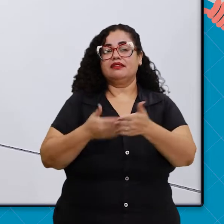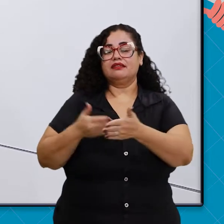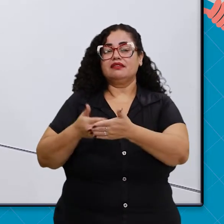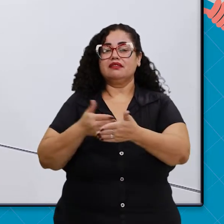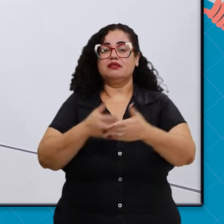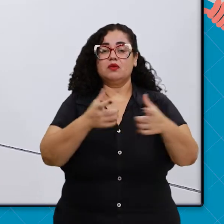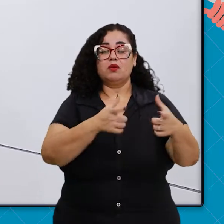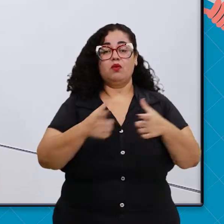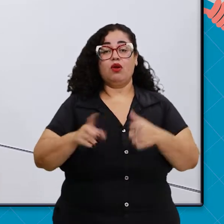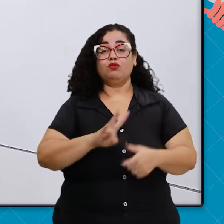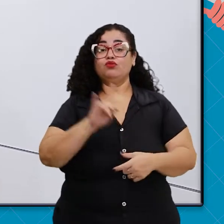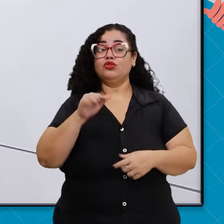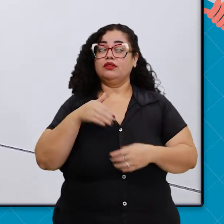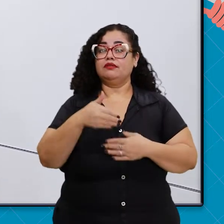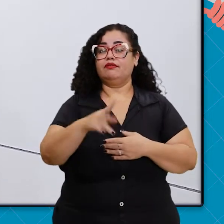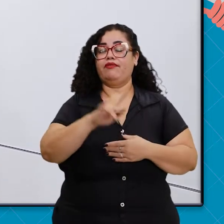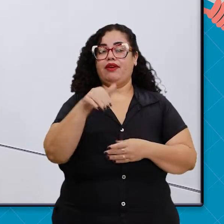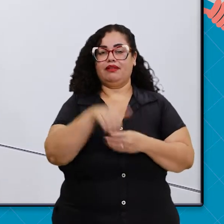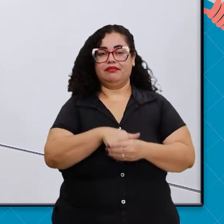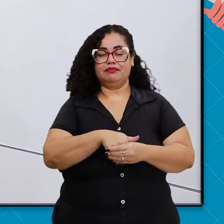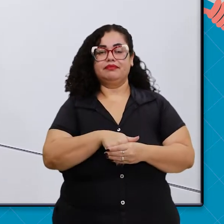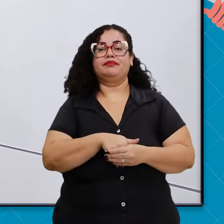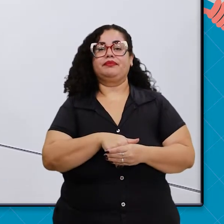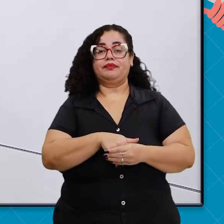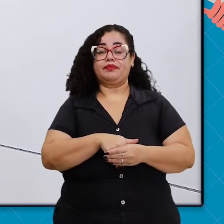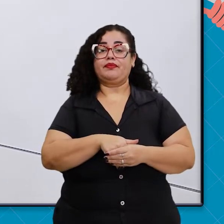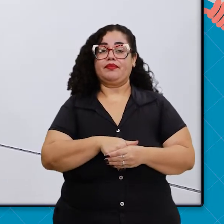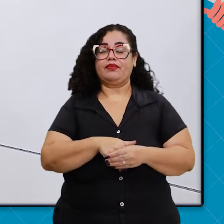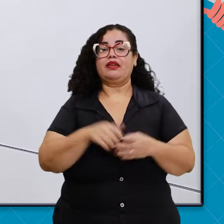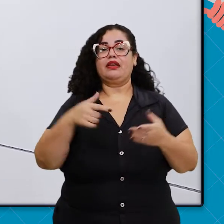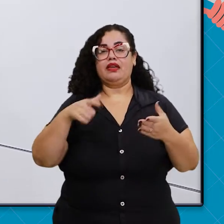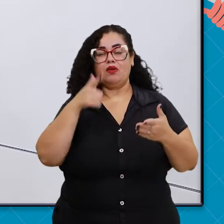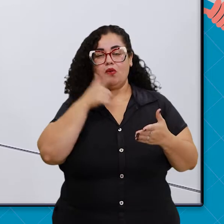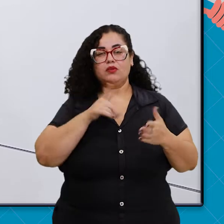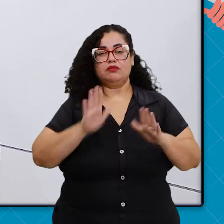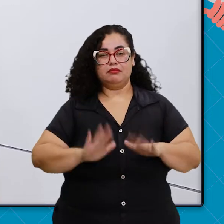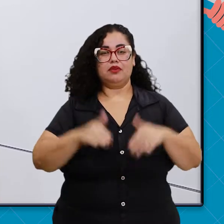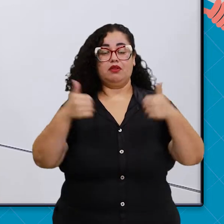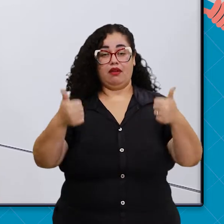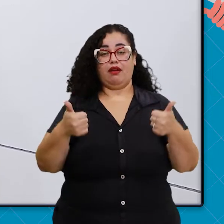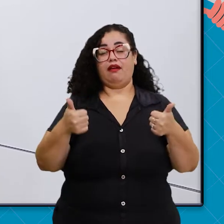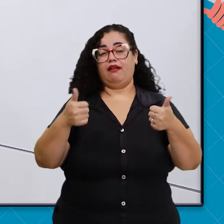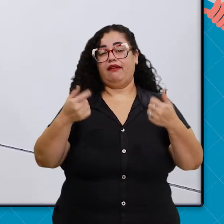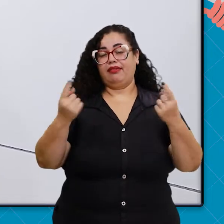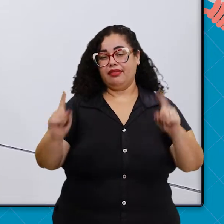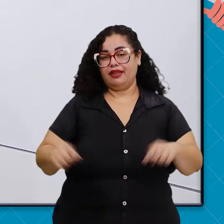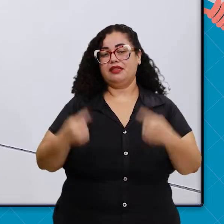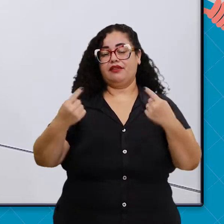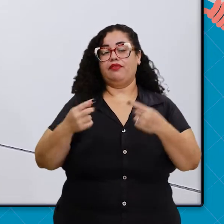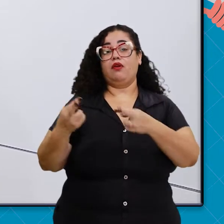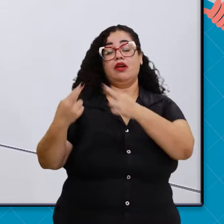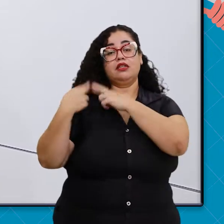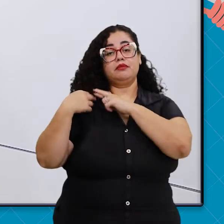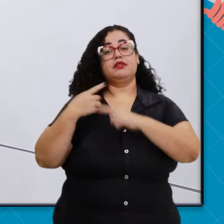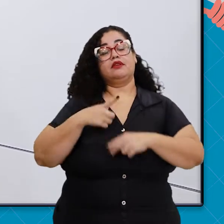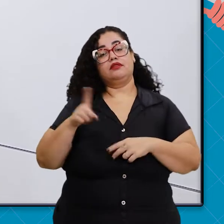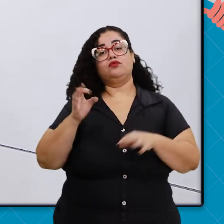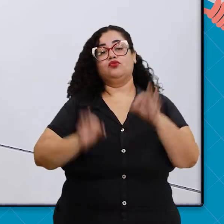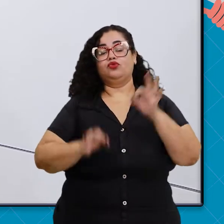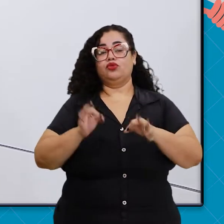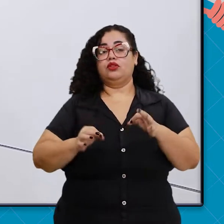pessoas no dia das eleições. Para sanar esses desafios, é dever da justiça eleitoral